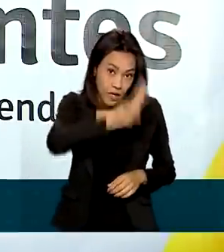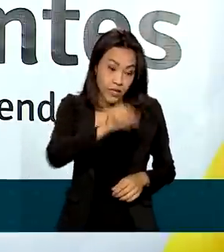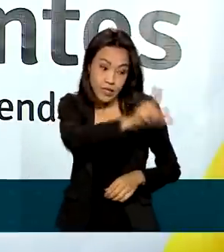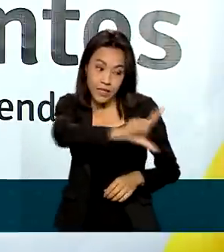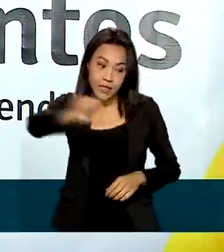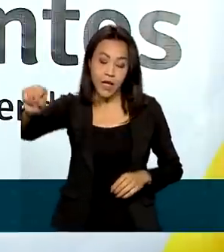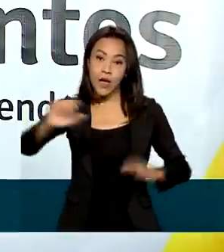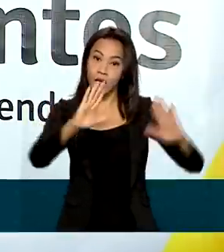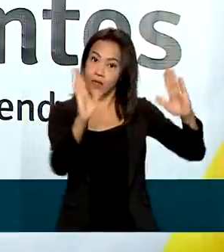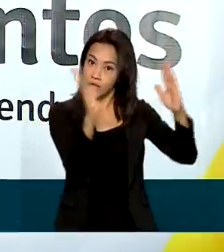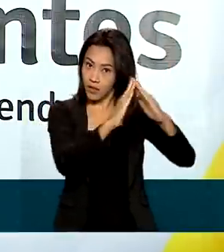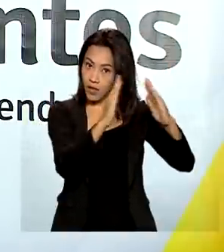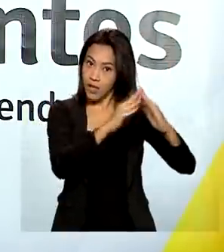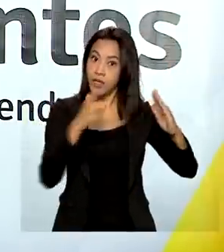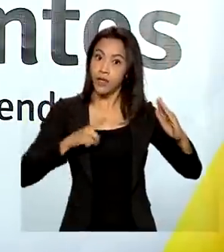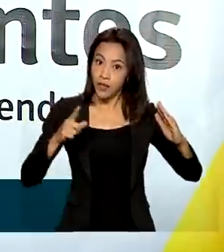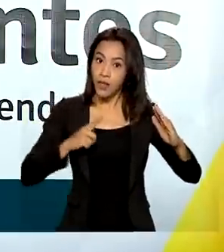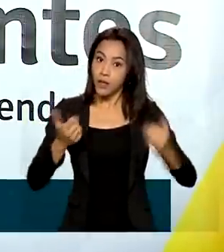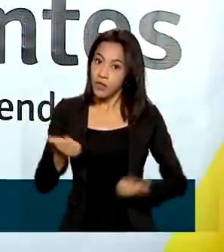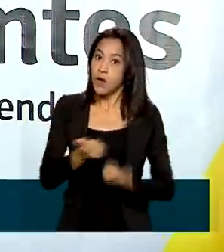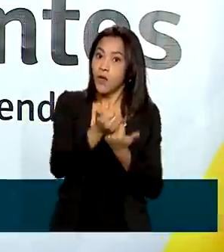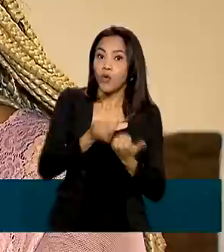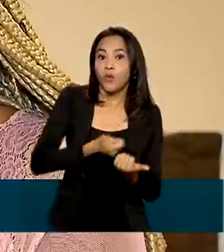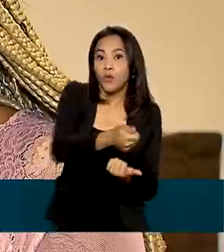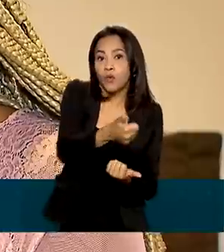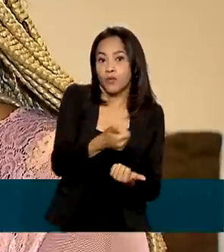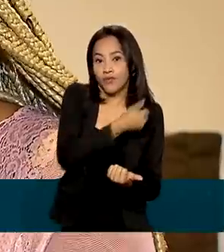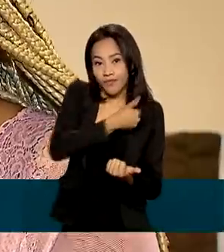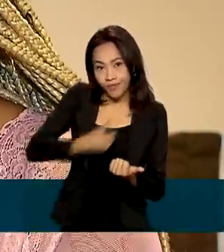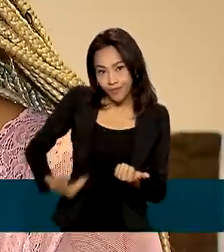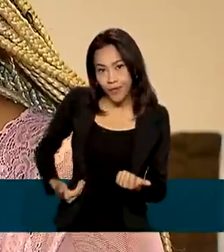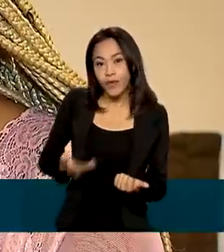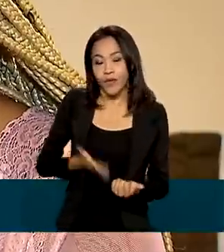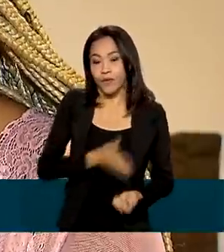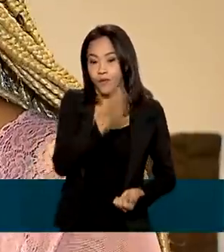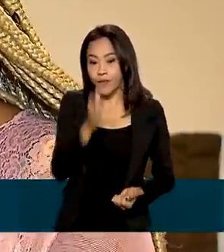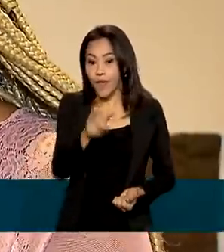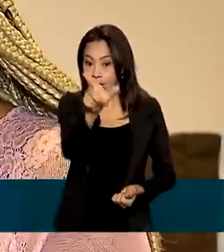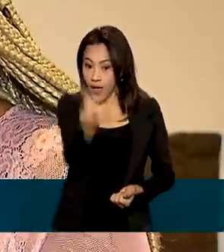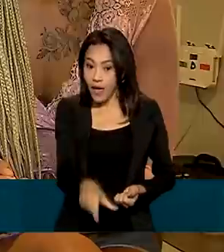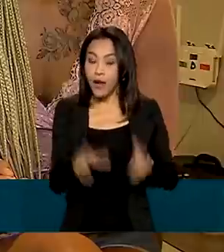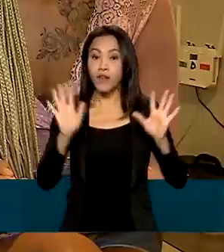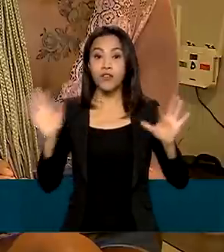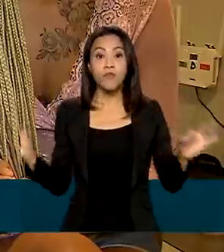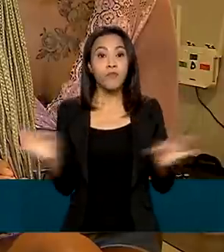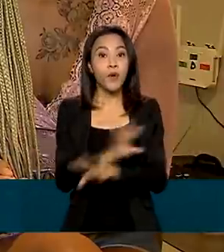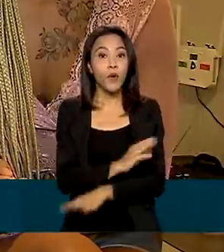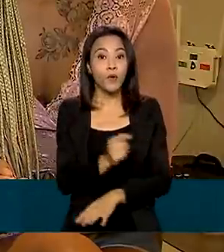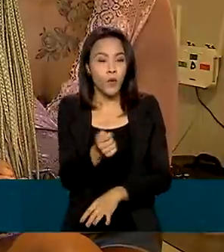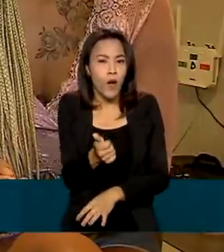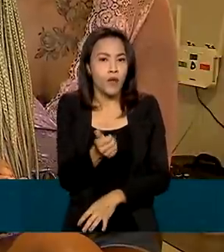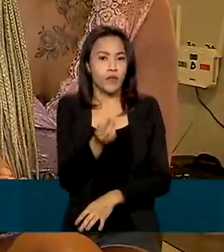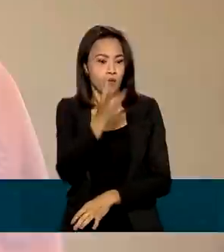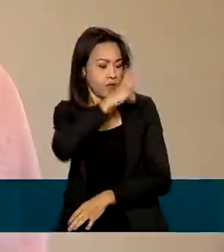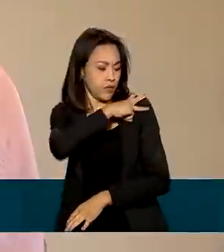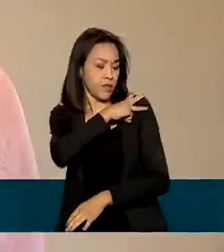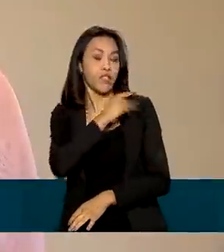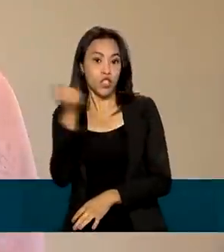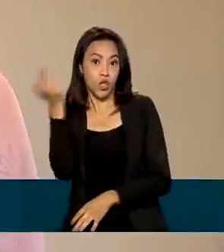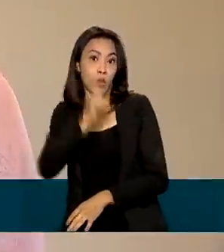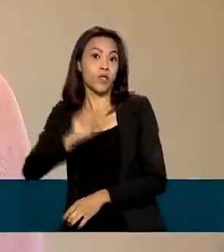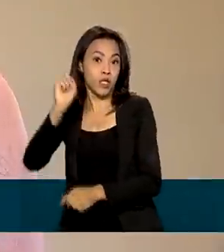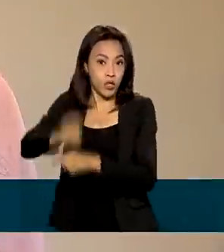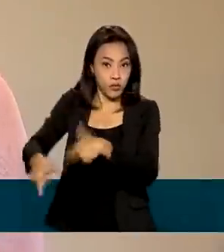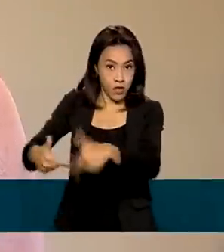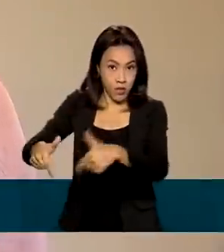já sendo beneficiários do Auxílio Brasil, mas a gente quer ir além. Júlia está terminando o ensino médio e já conseguiu um emprego. O pessoal do